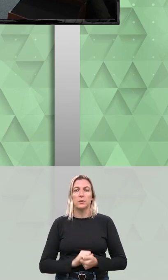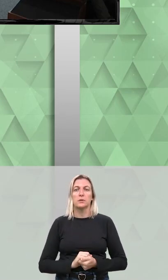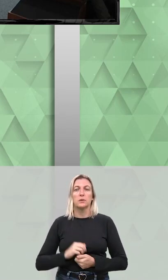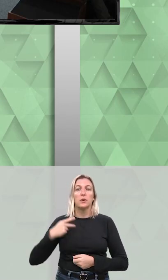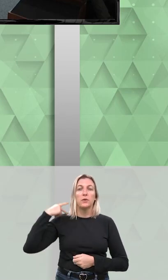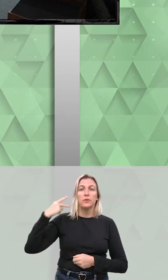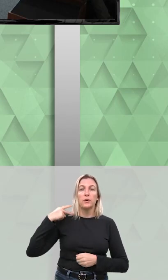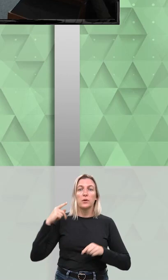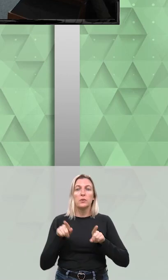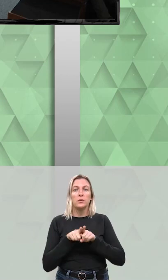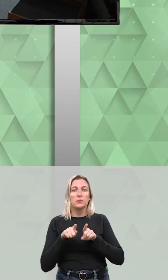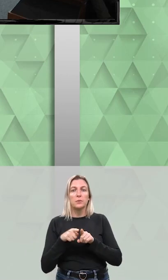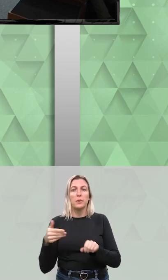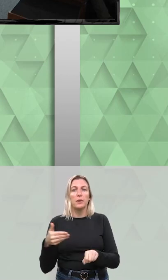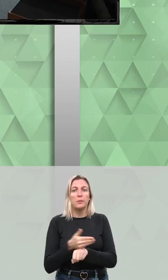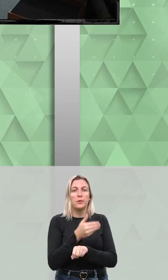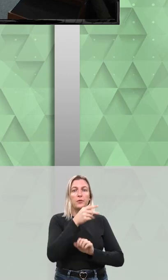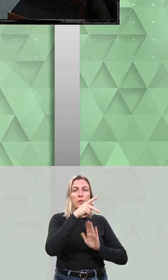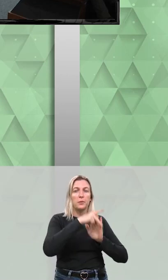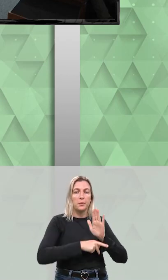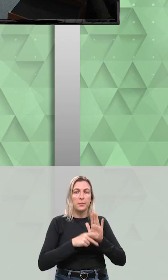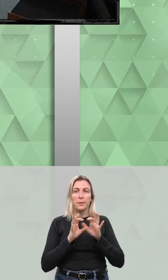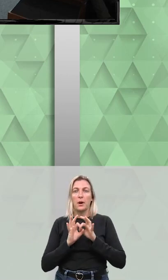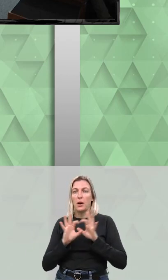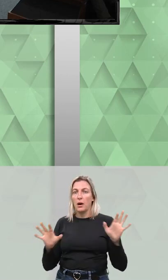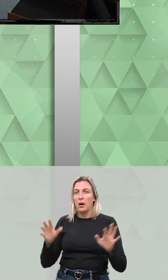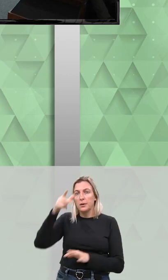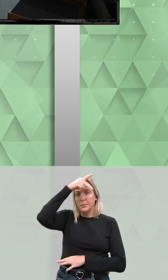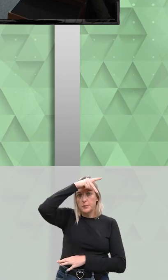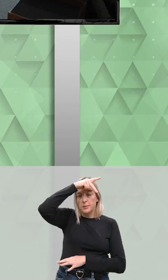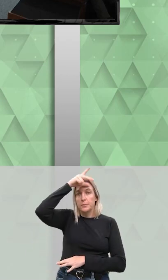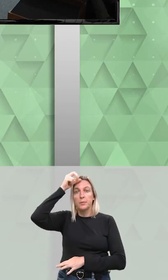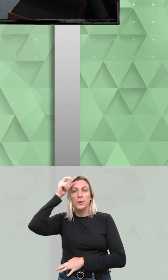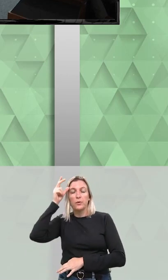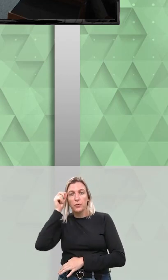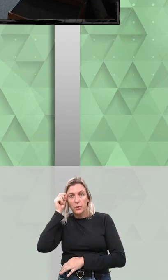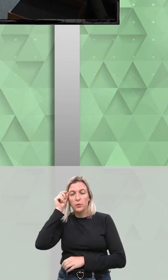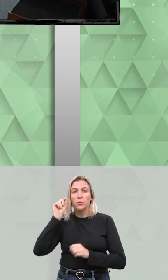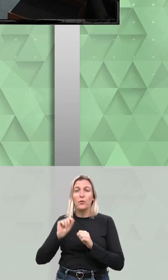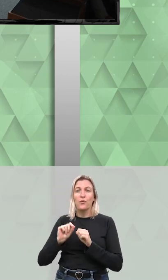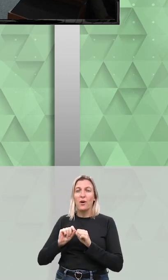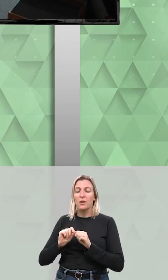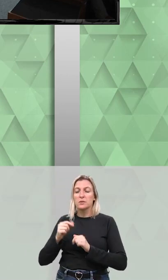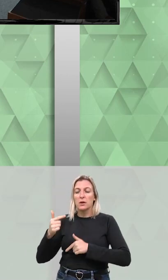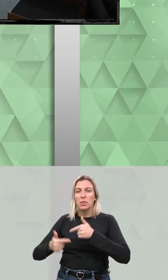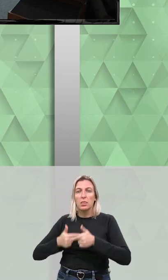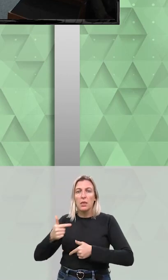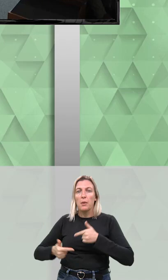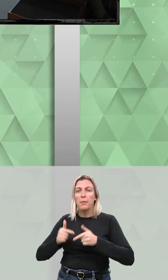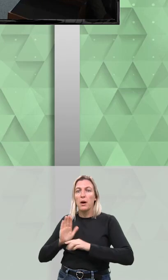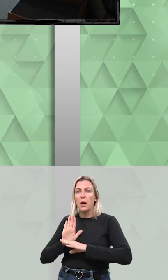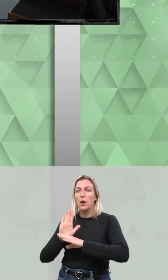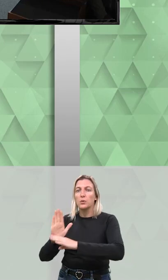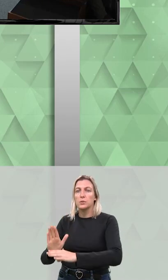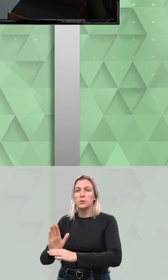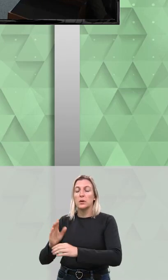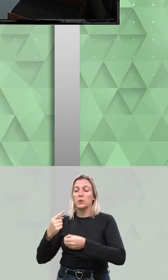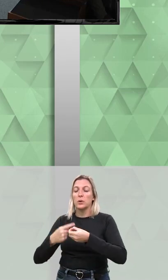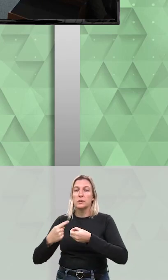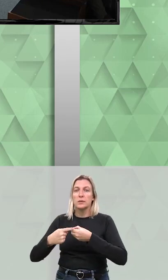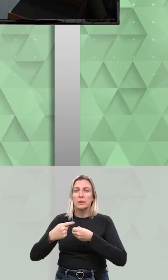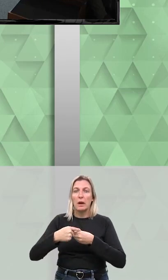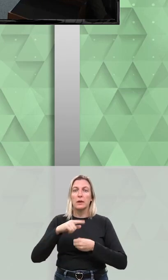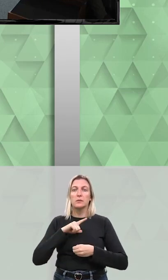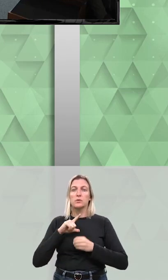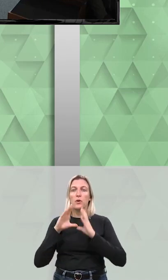Na mesma sessão, os legisladores aprovaram o projeto que autoriza o Executivo a realizar ações de